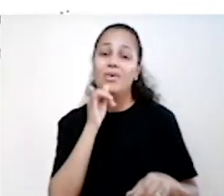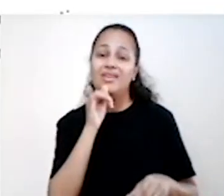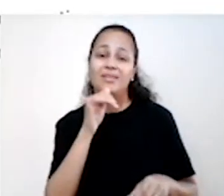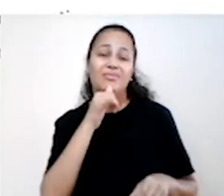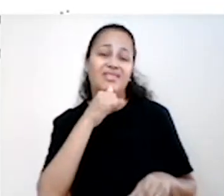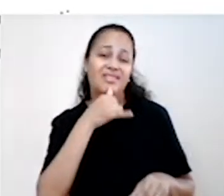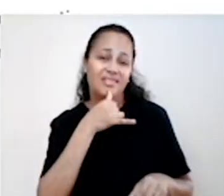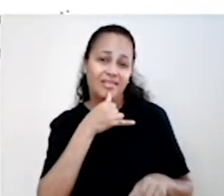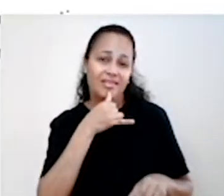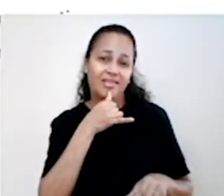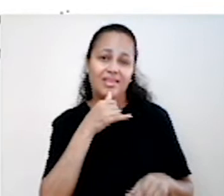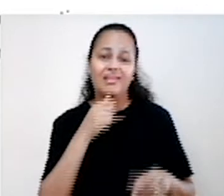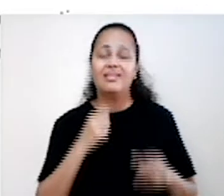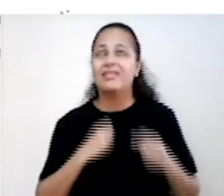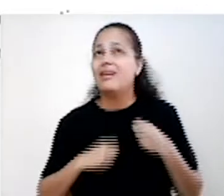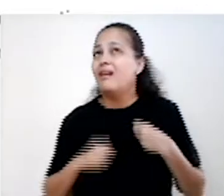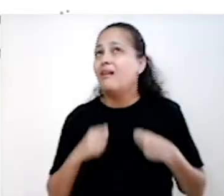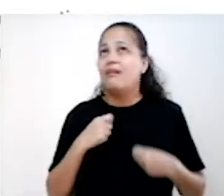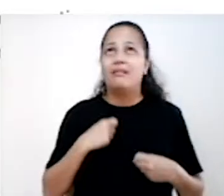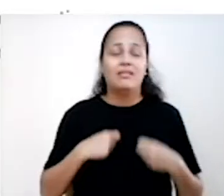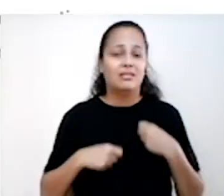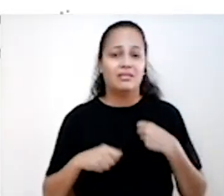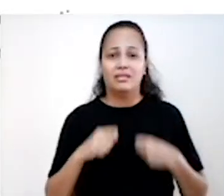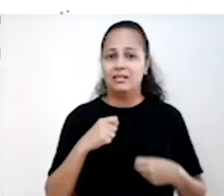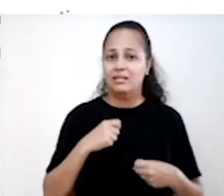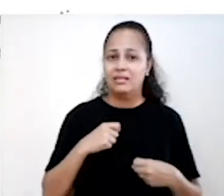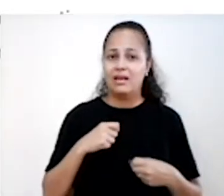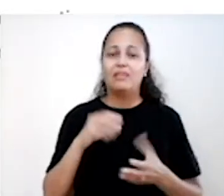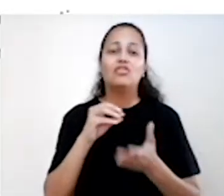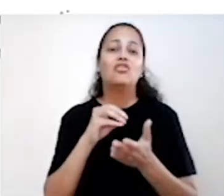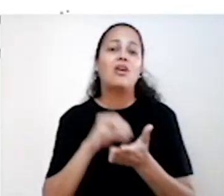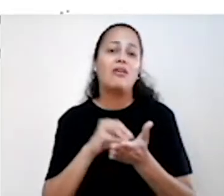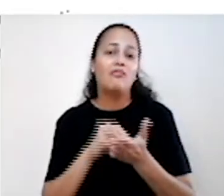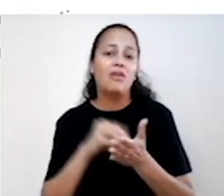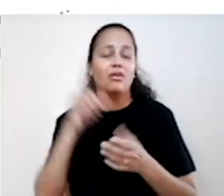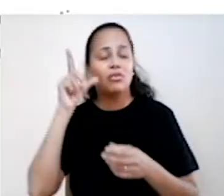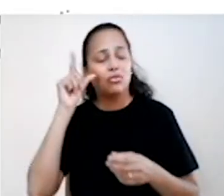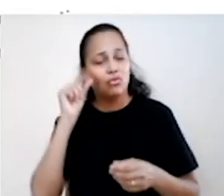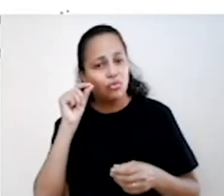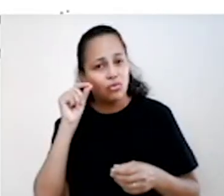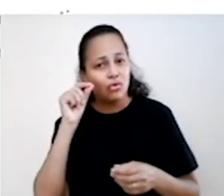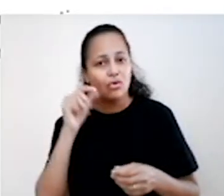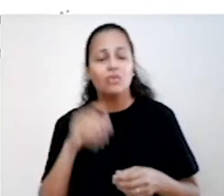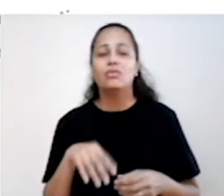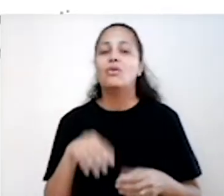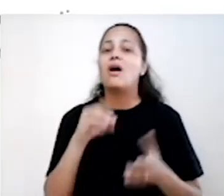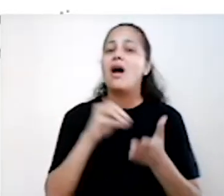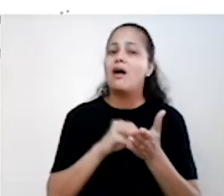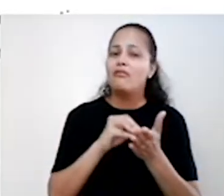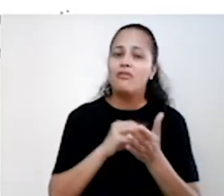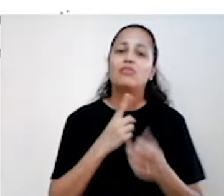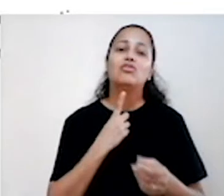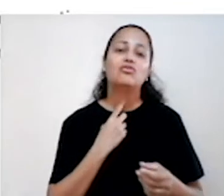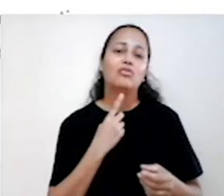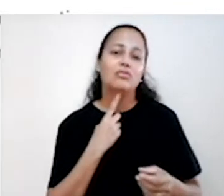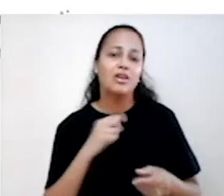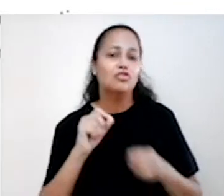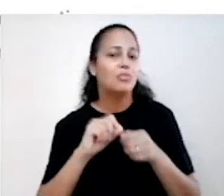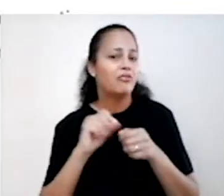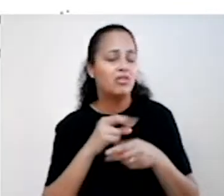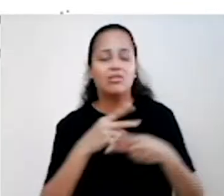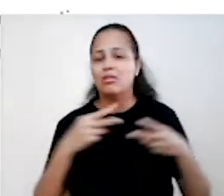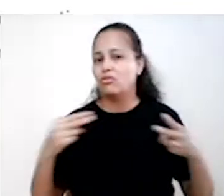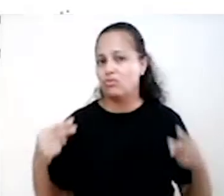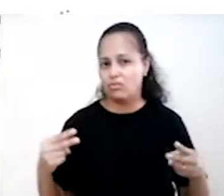frequente, ansiedade, inquietude, insônia, isolamento, falta de vontade para realizar tarefas